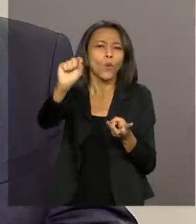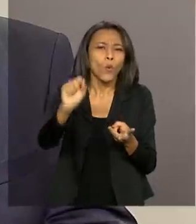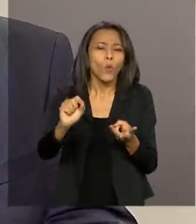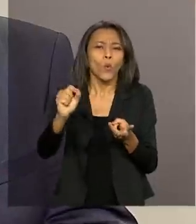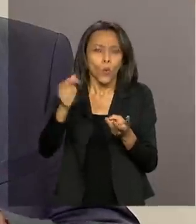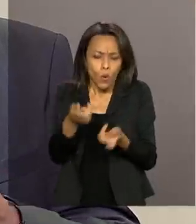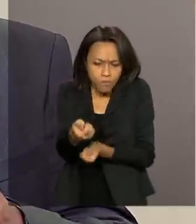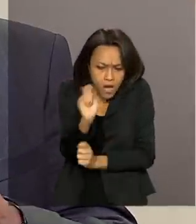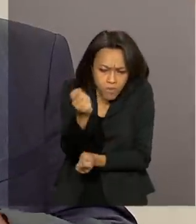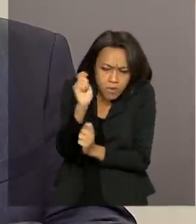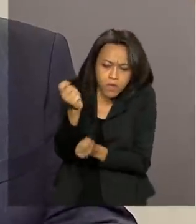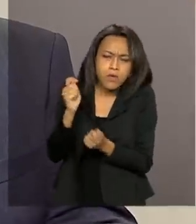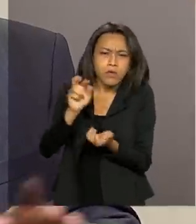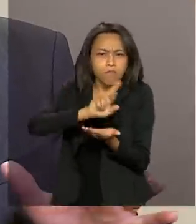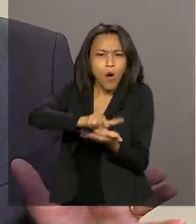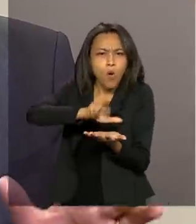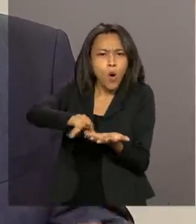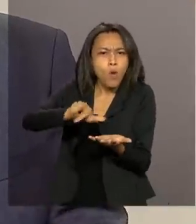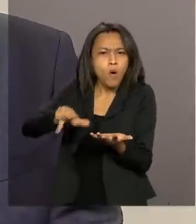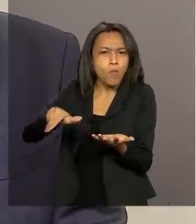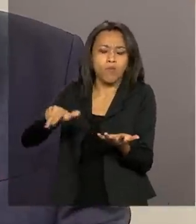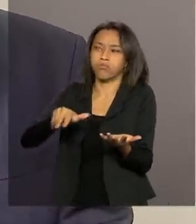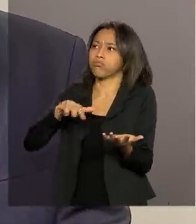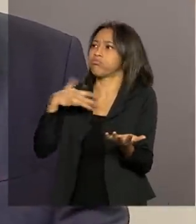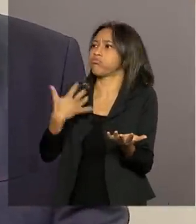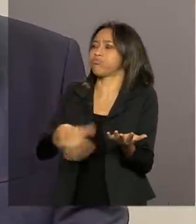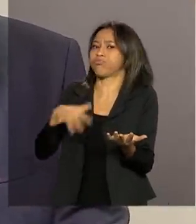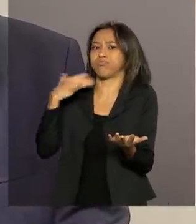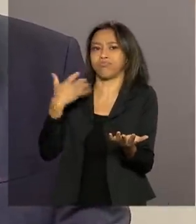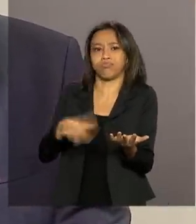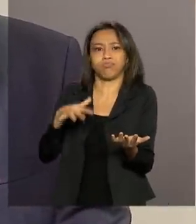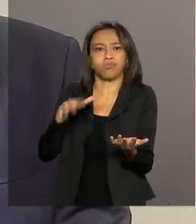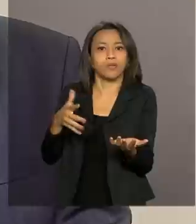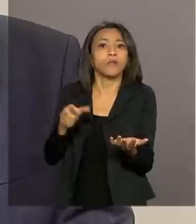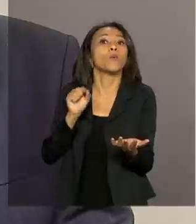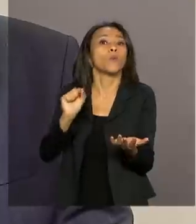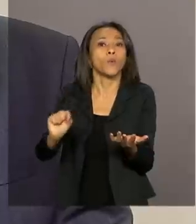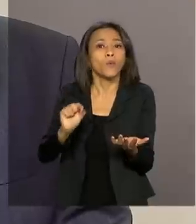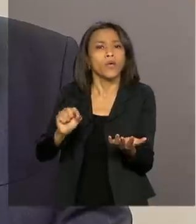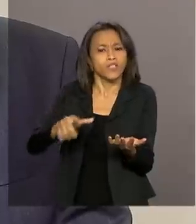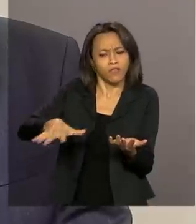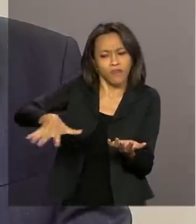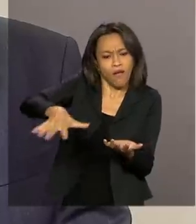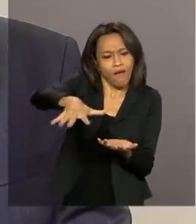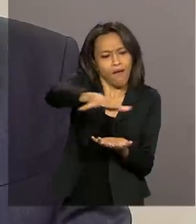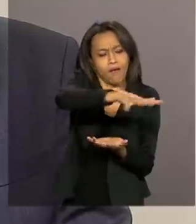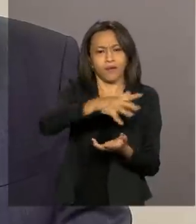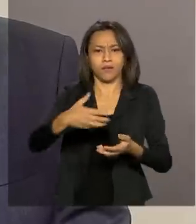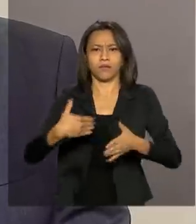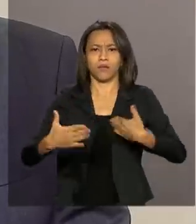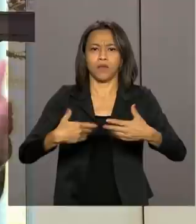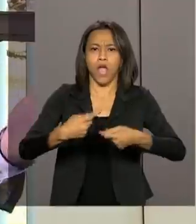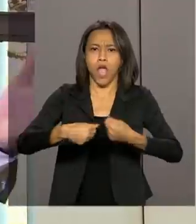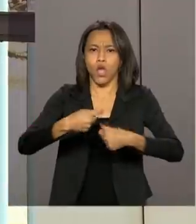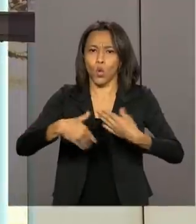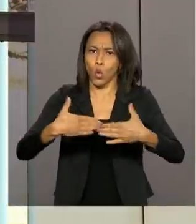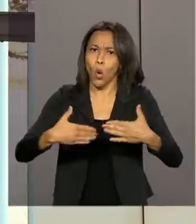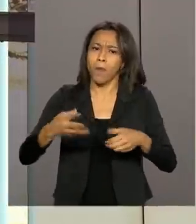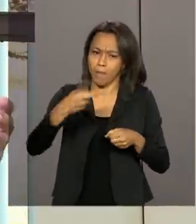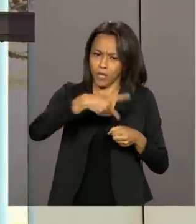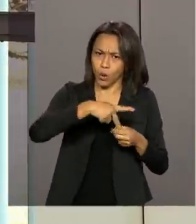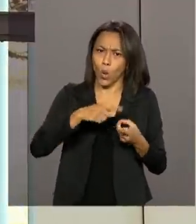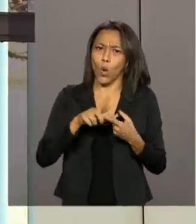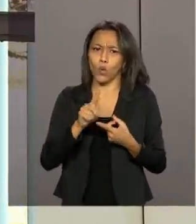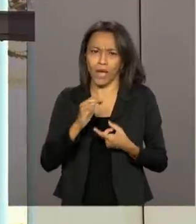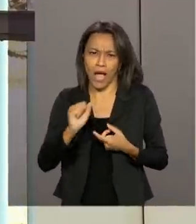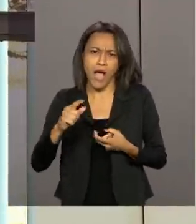piscicultura, da silvicultura. Nós temos um amplo espectro, né? De atividades econômicas que podem ser... Petróleo, gás natural,